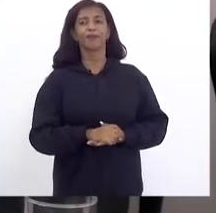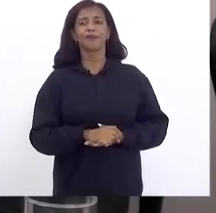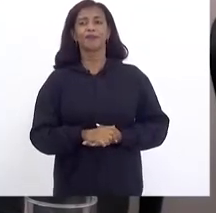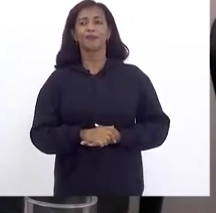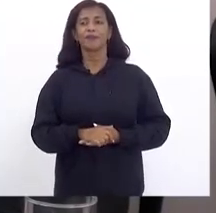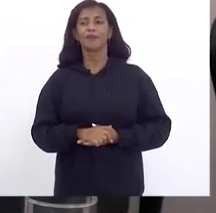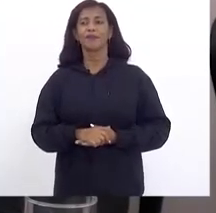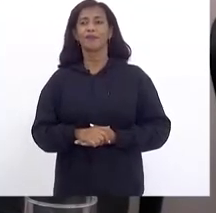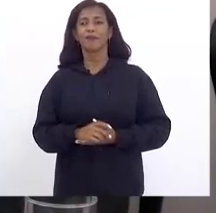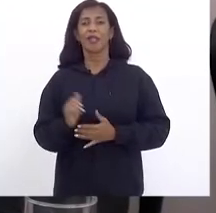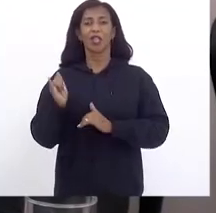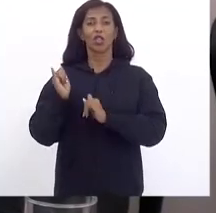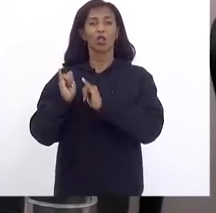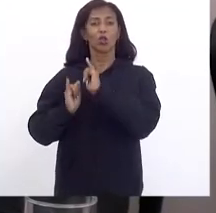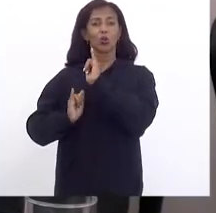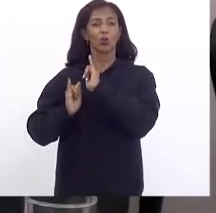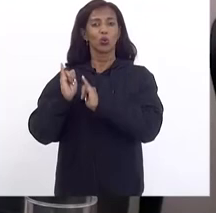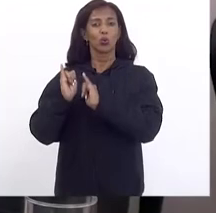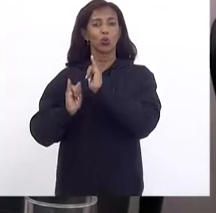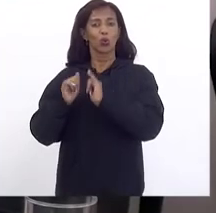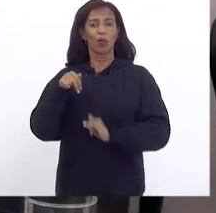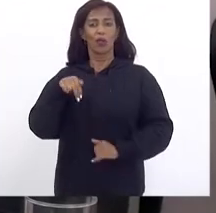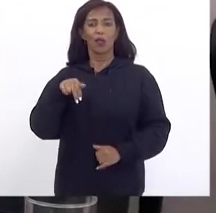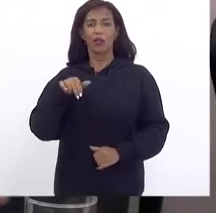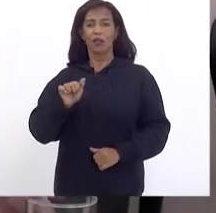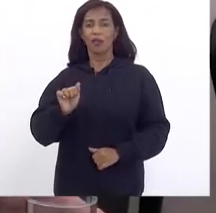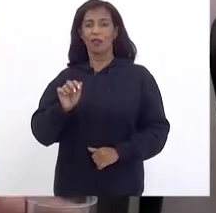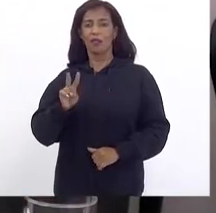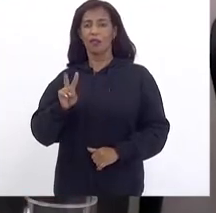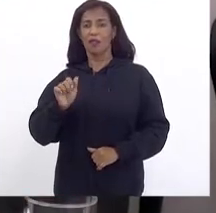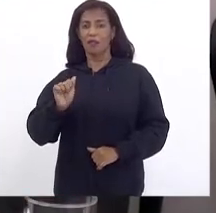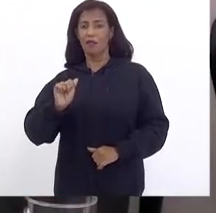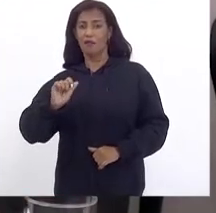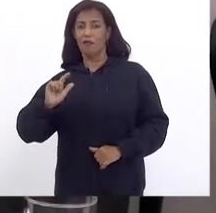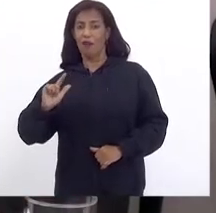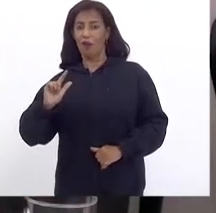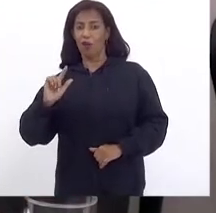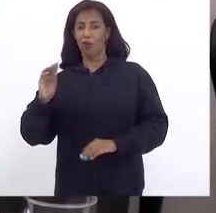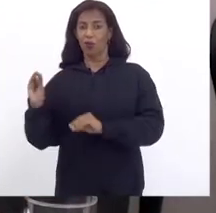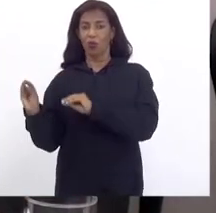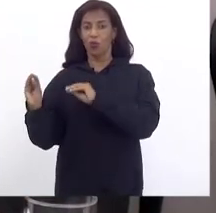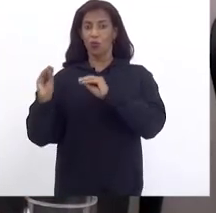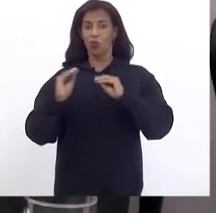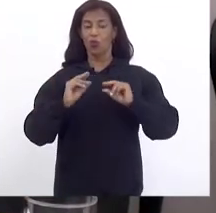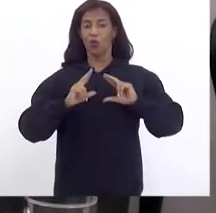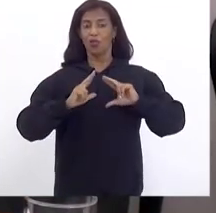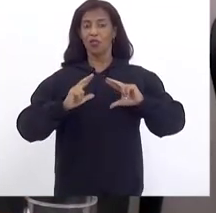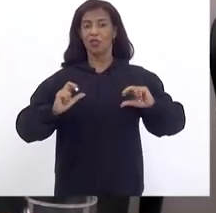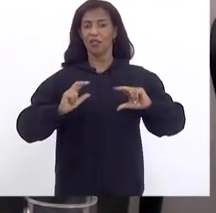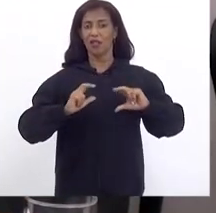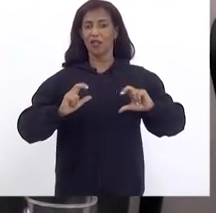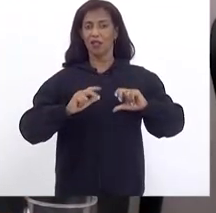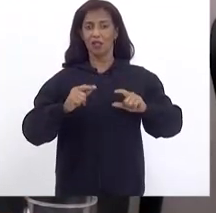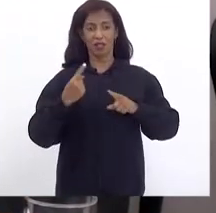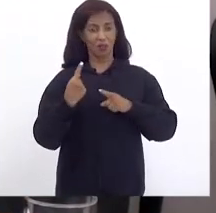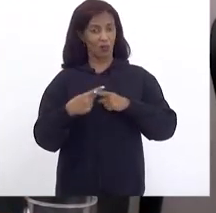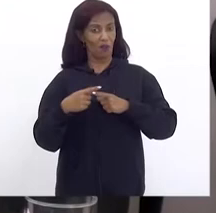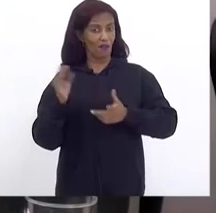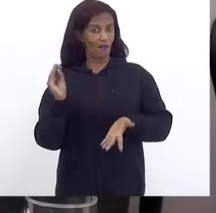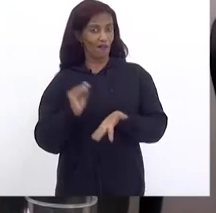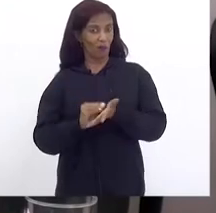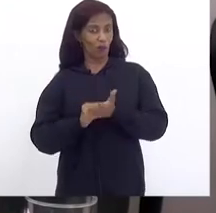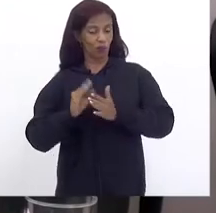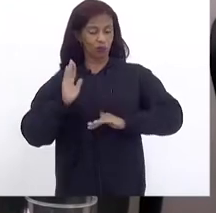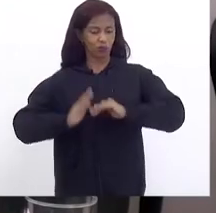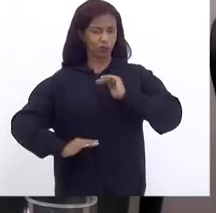temos aí A indústria naval Que foi parar Em Santa Catarina Porque também Devido a incompetência Do nosso